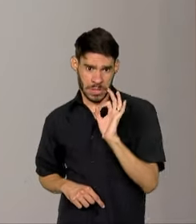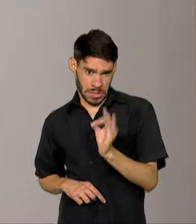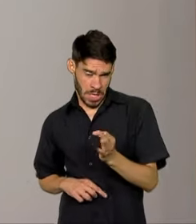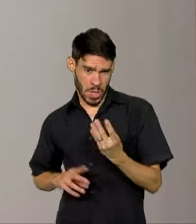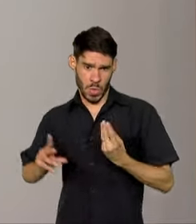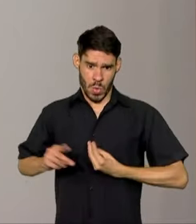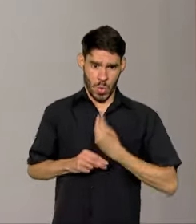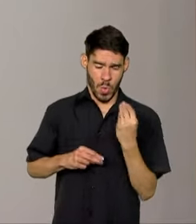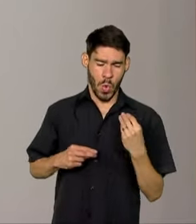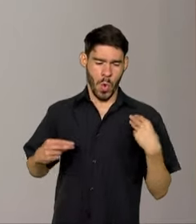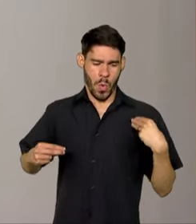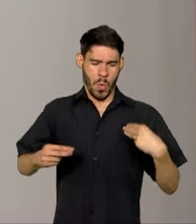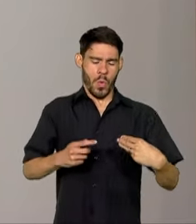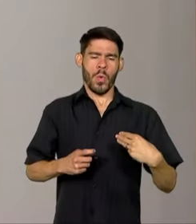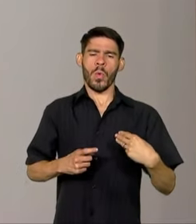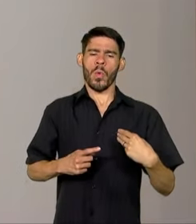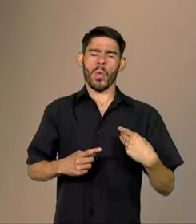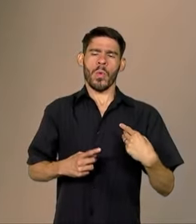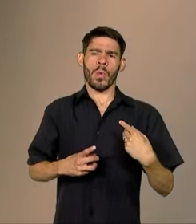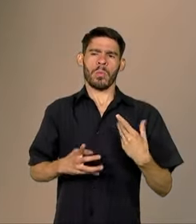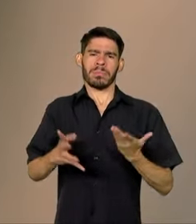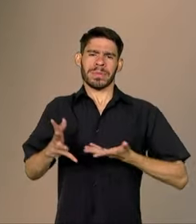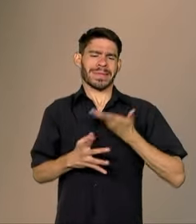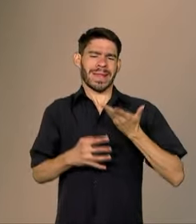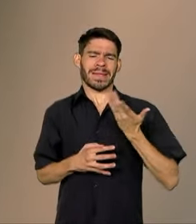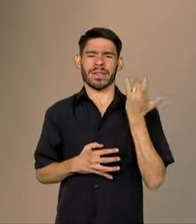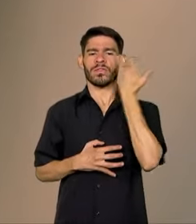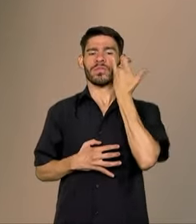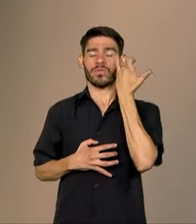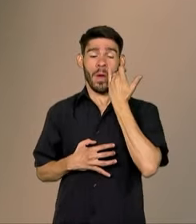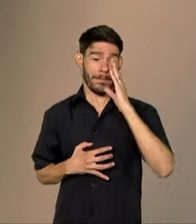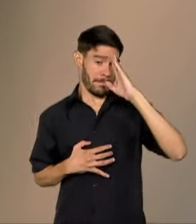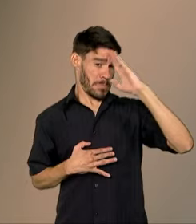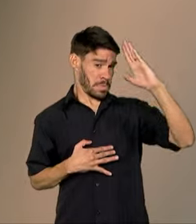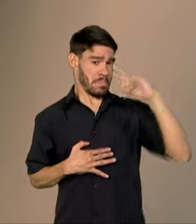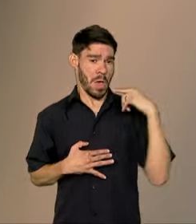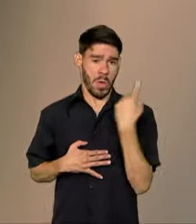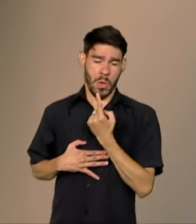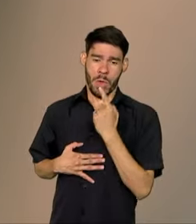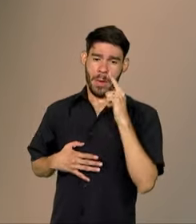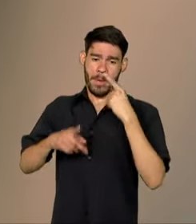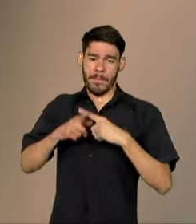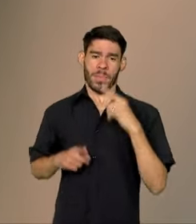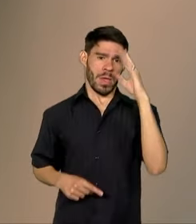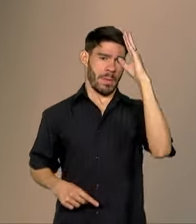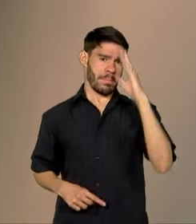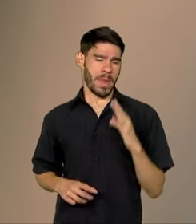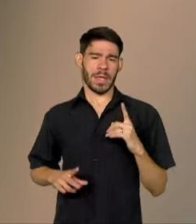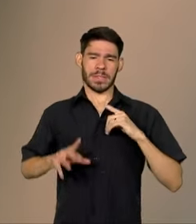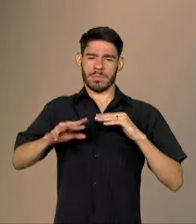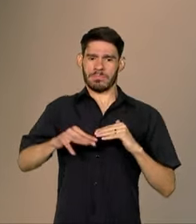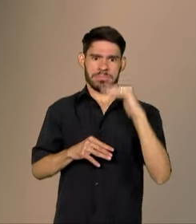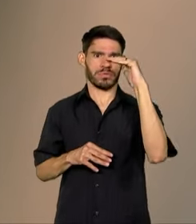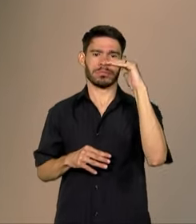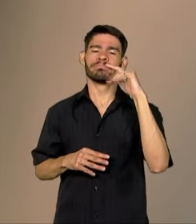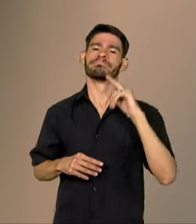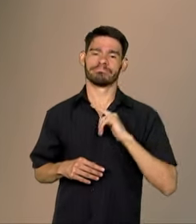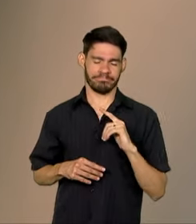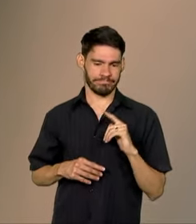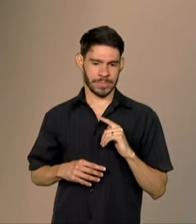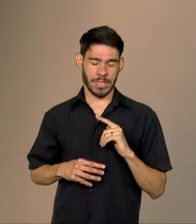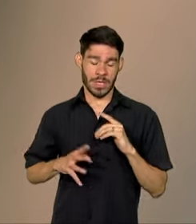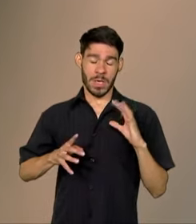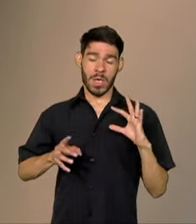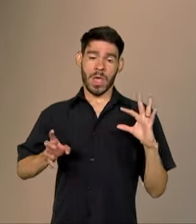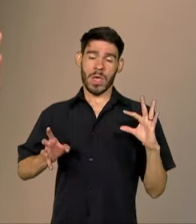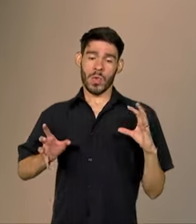Como o Ministério está trabalhando esses dados? Essa é a nossa absoluta prioridade, porque o Brasil é um país muito desigual e